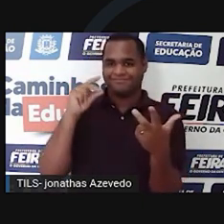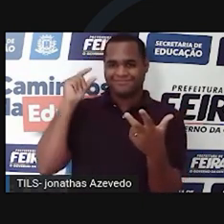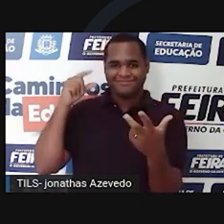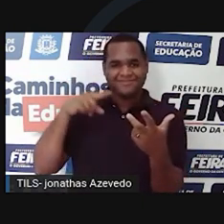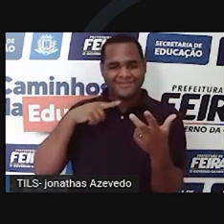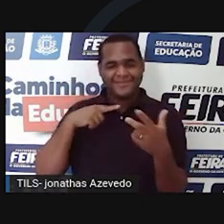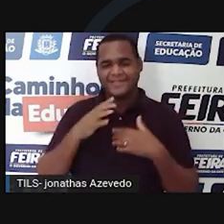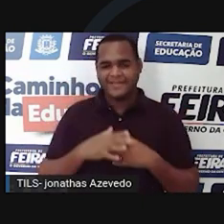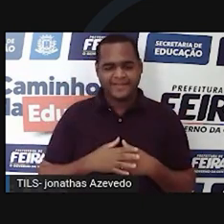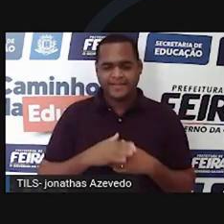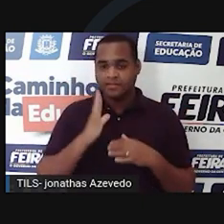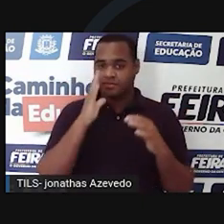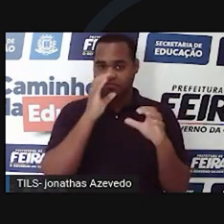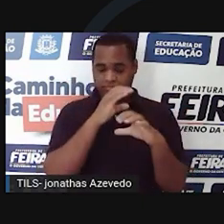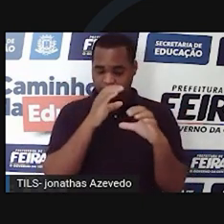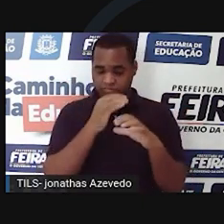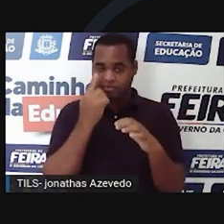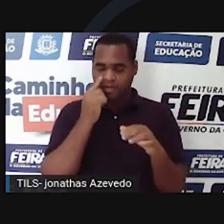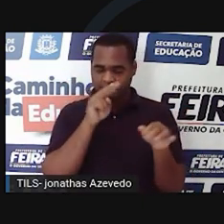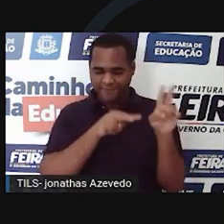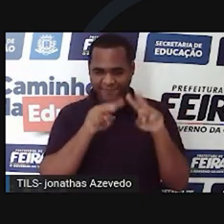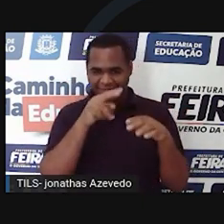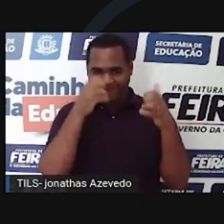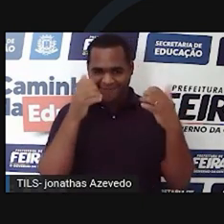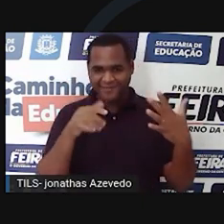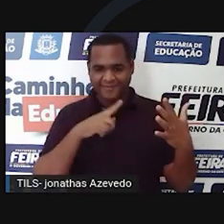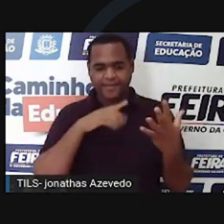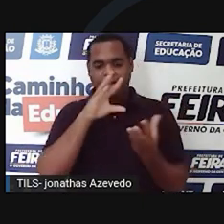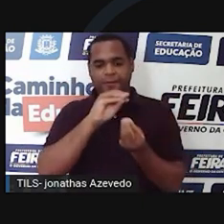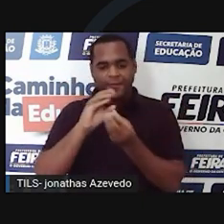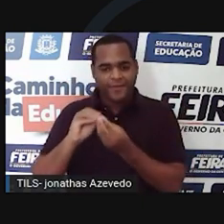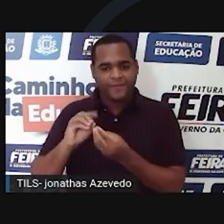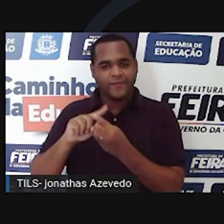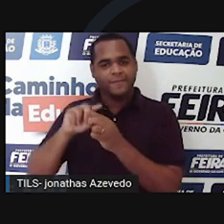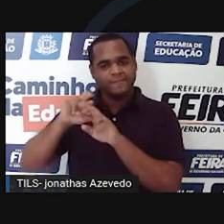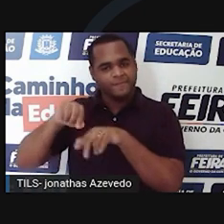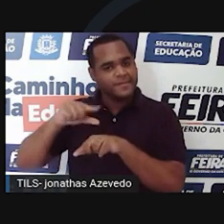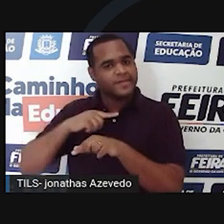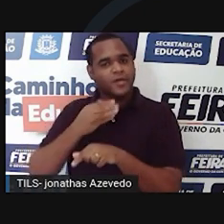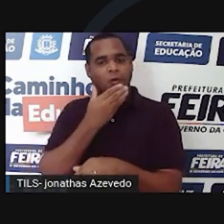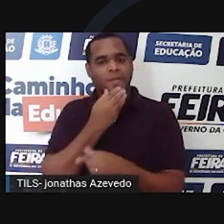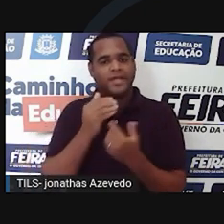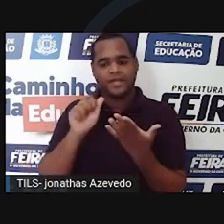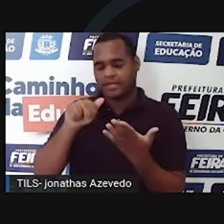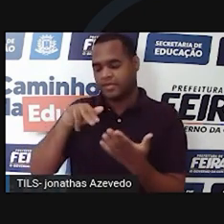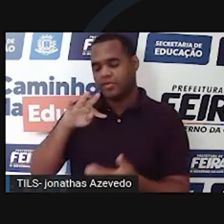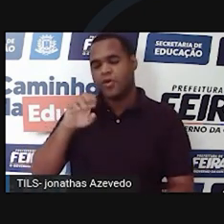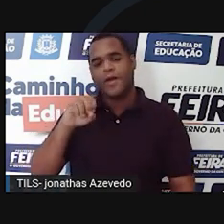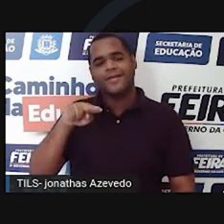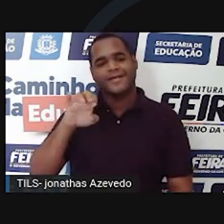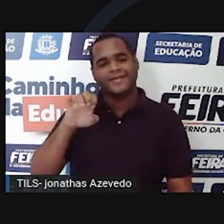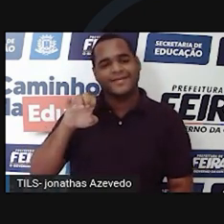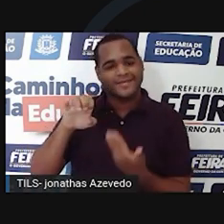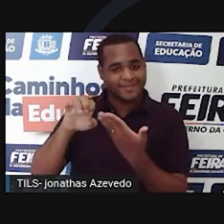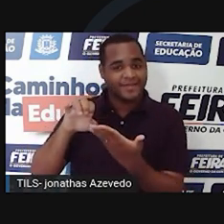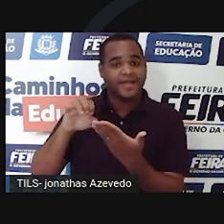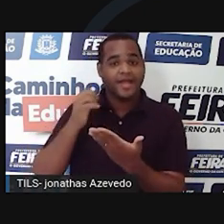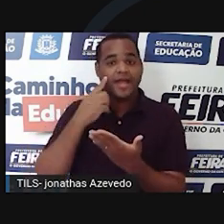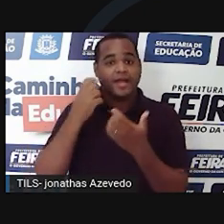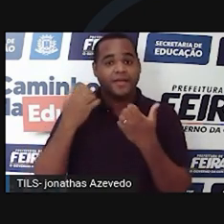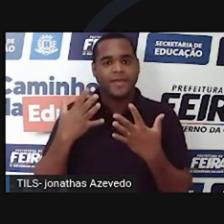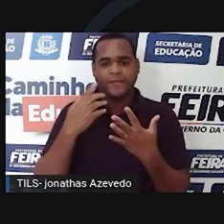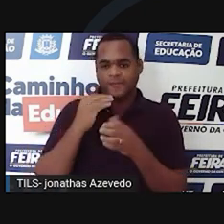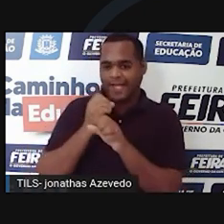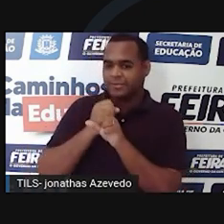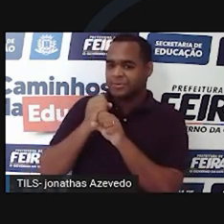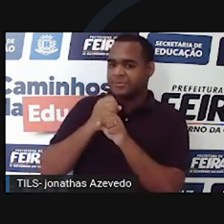No entanto, o primeiro a registrar observações microscópicas de materiais biológicos foi o neerlandês Antony van Leeuwenhoek, alguns anos